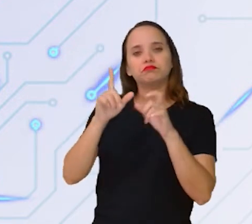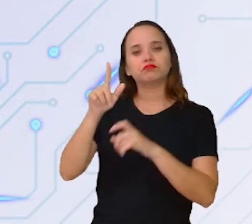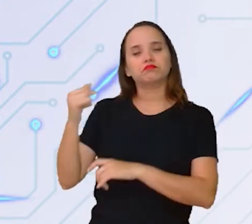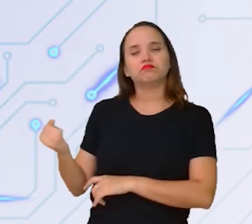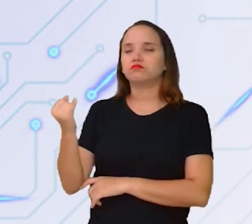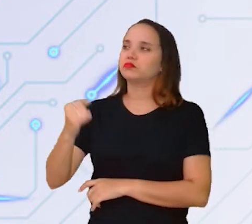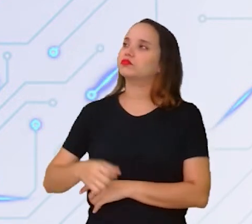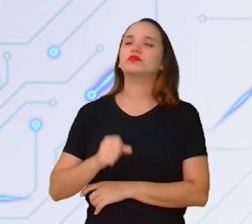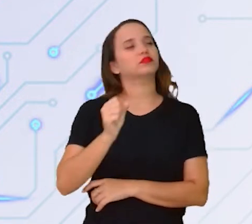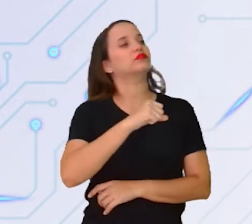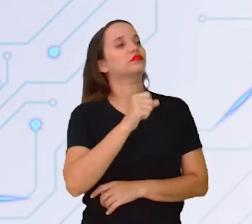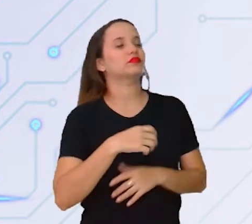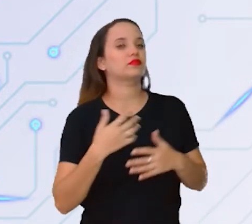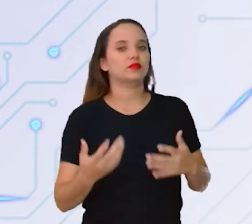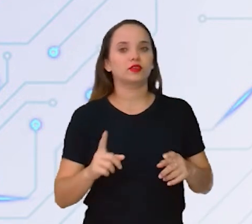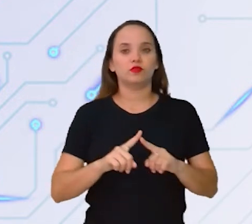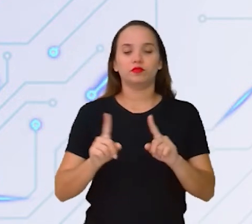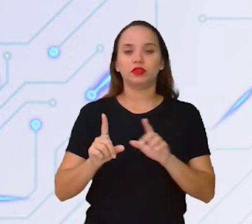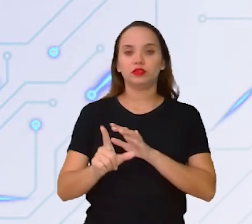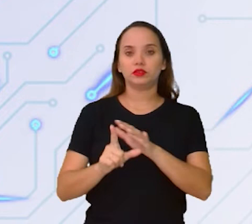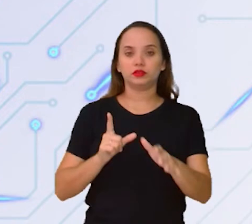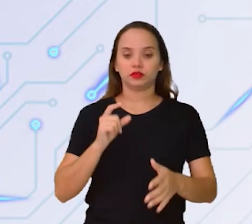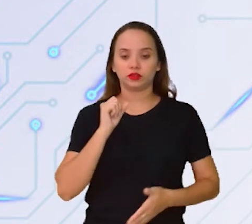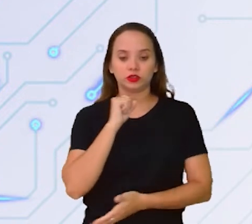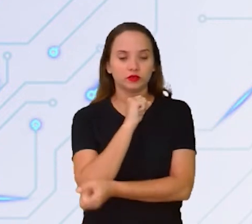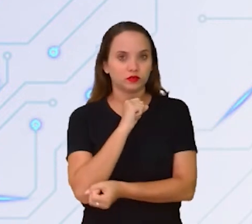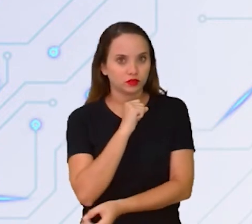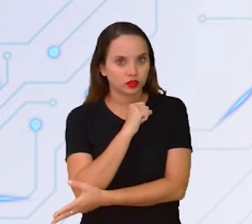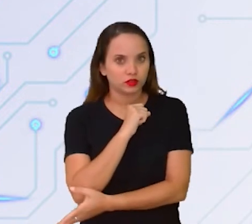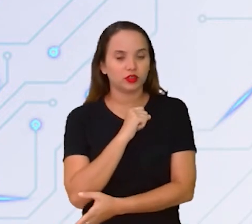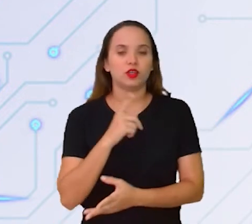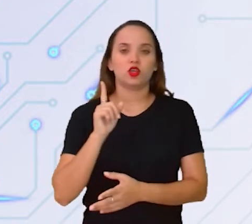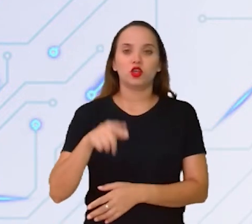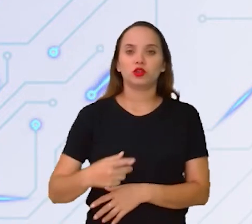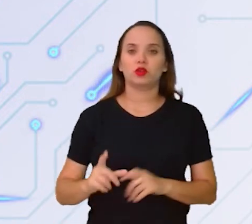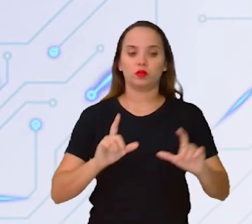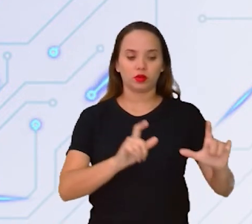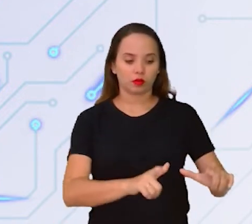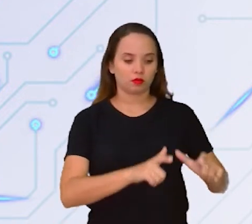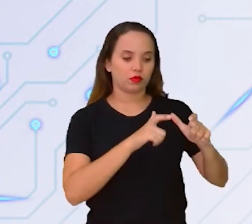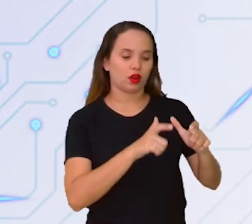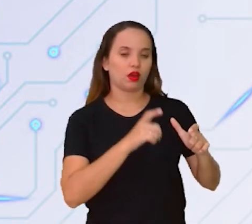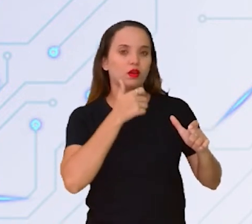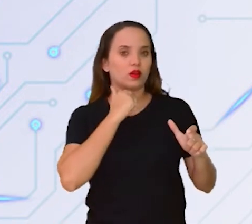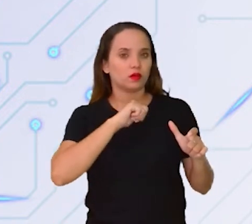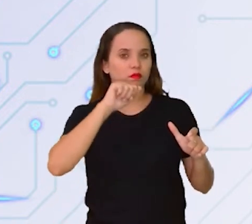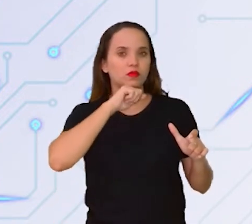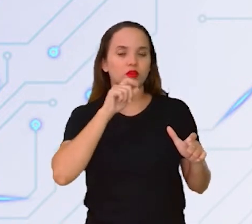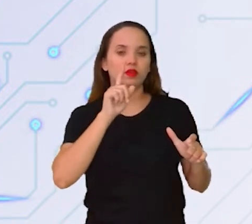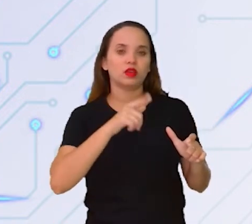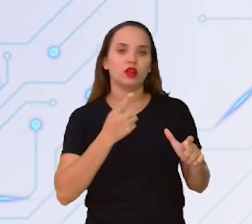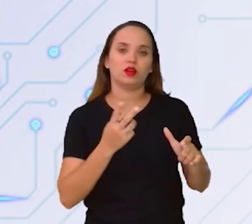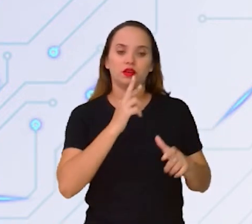sem dar o spoiler, mas o nome já diz, a placa-mãe, né? Ou seja, é o equipamento responsável ali para